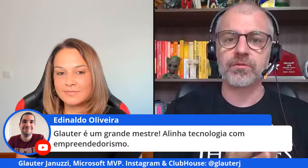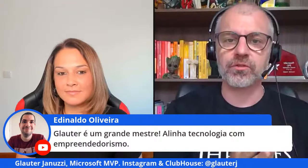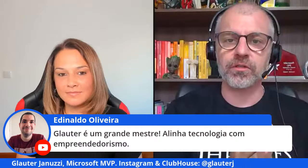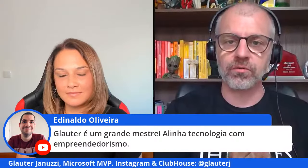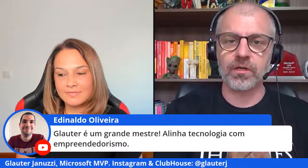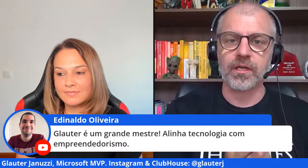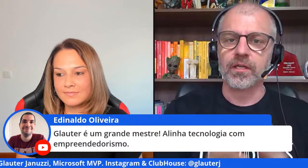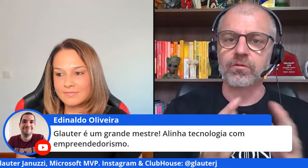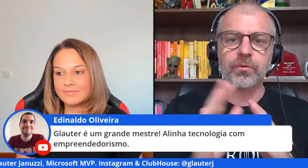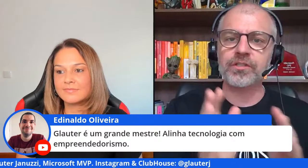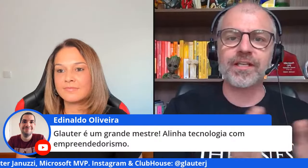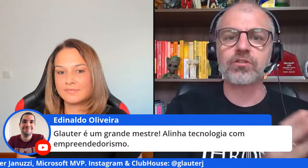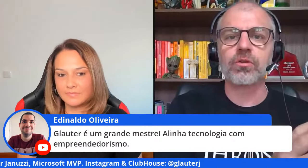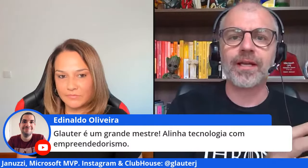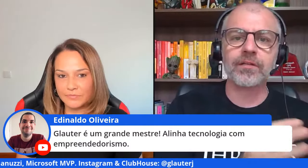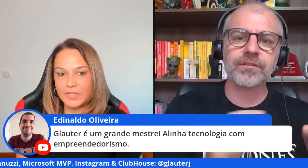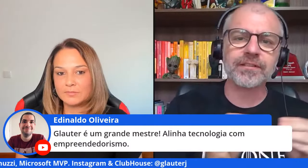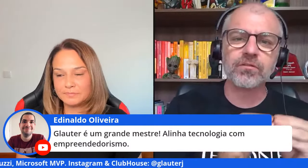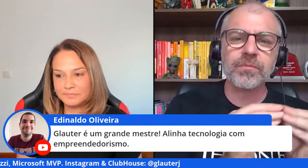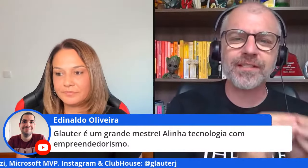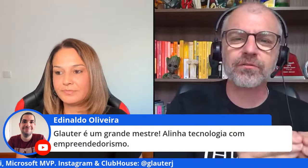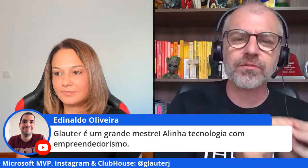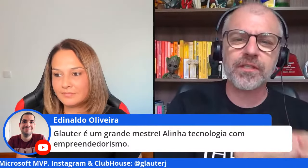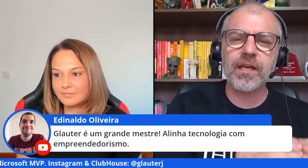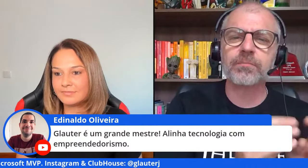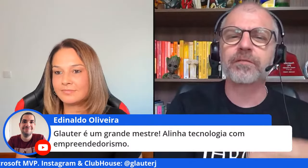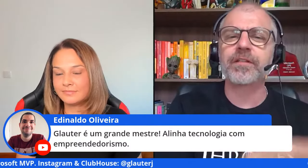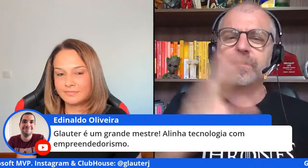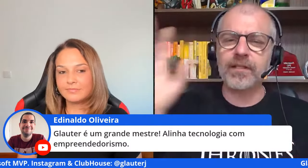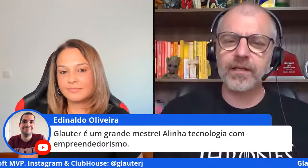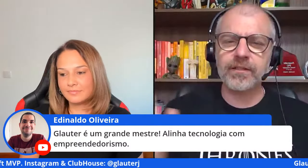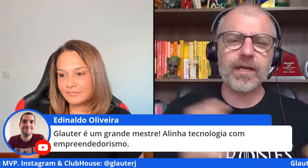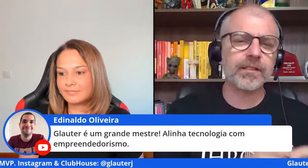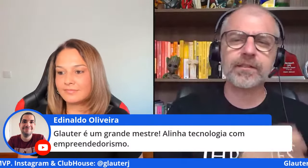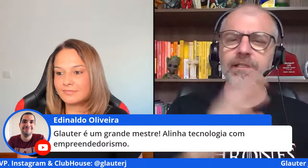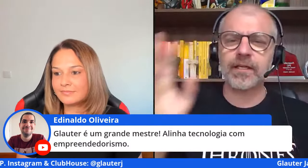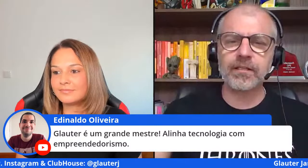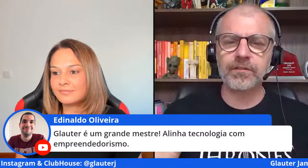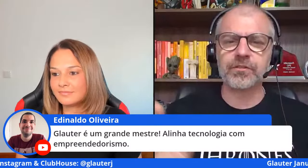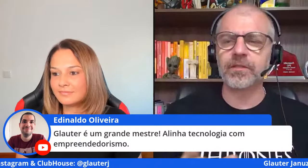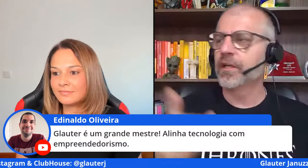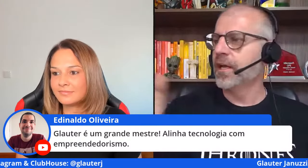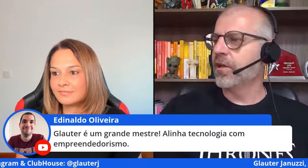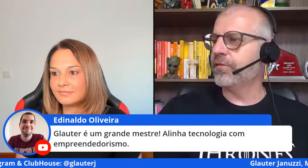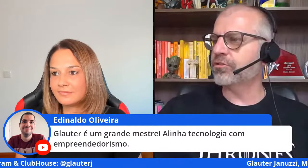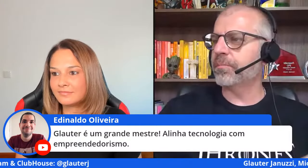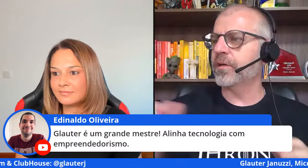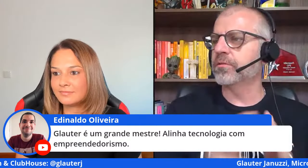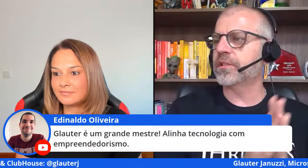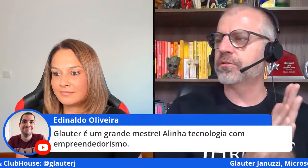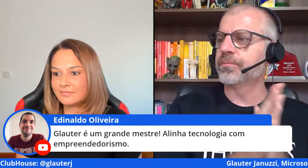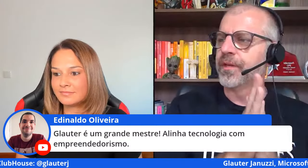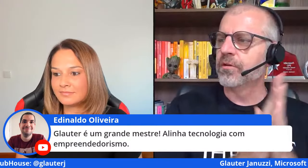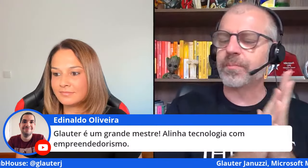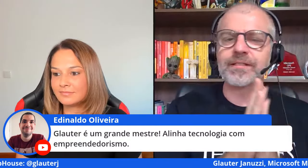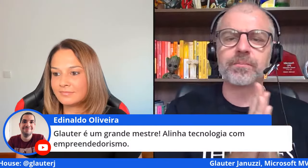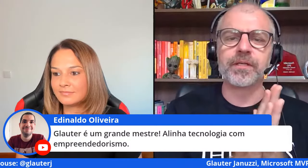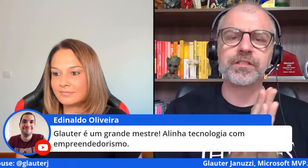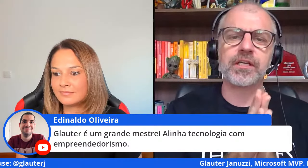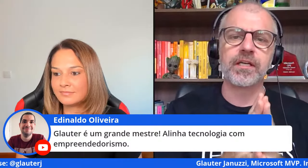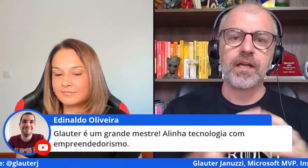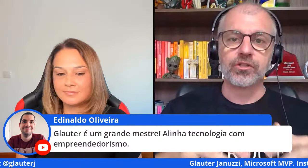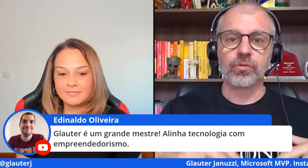com o ecossistema ao seu redor não pode estar isolado tentando começar do zero pra vender a ideia tentar atrair investimento eu vi que tinha uma pergunta de um